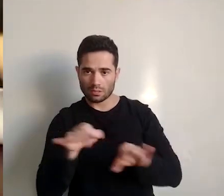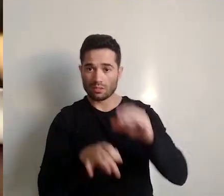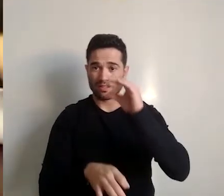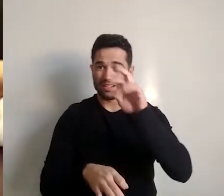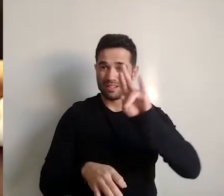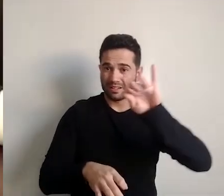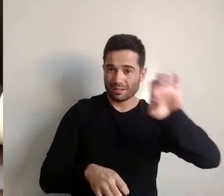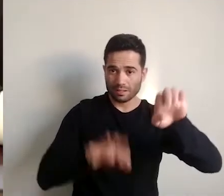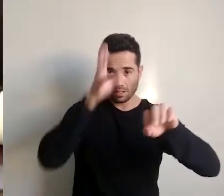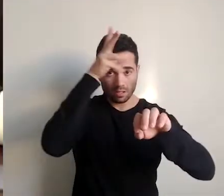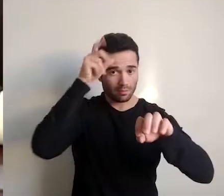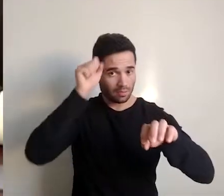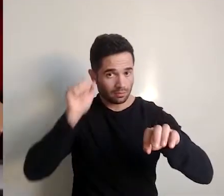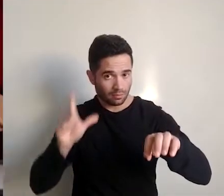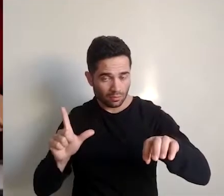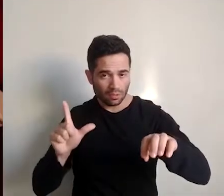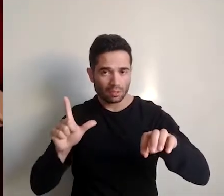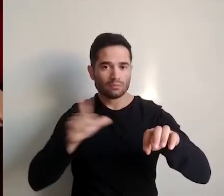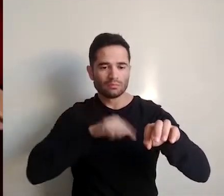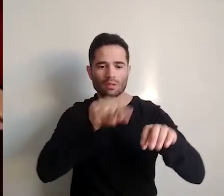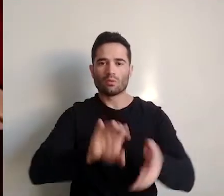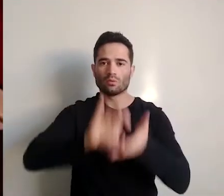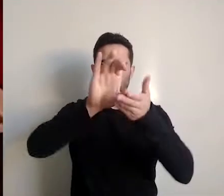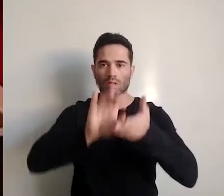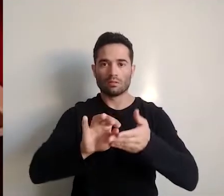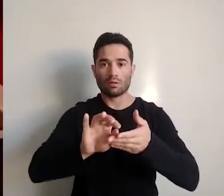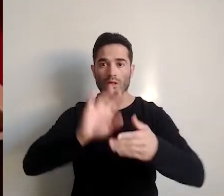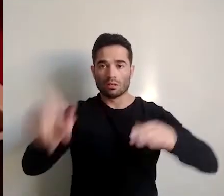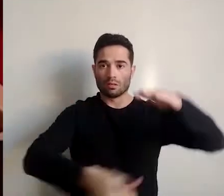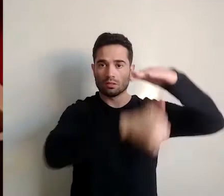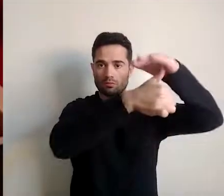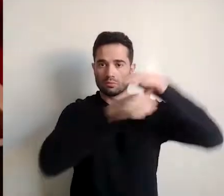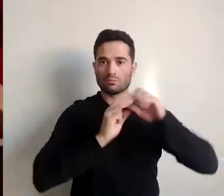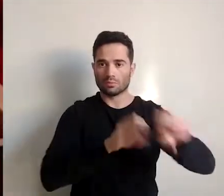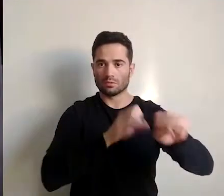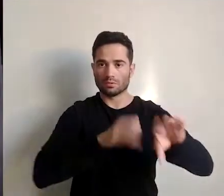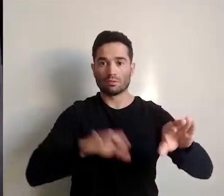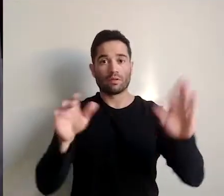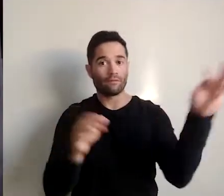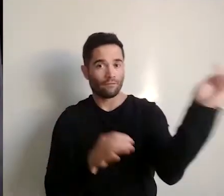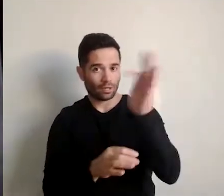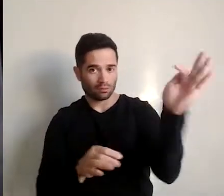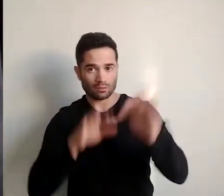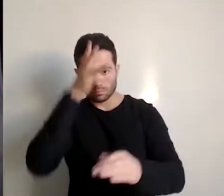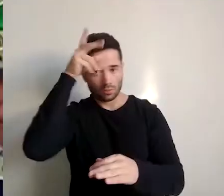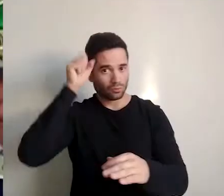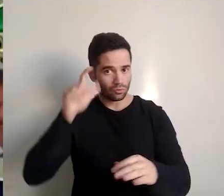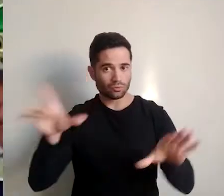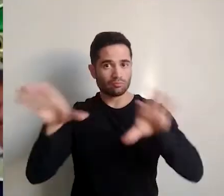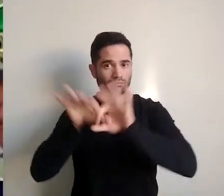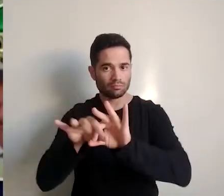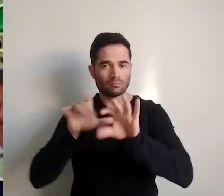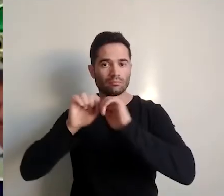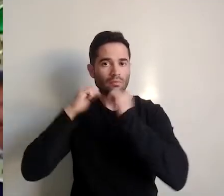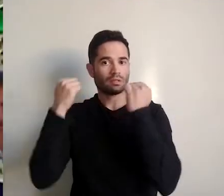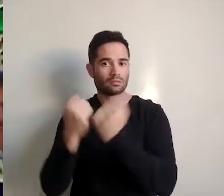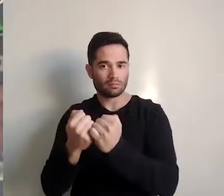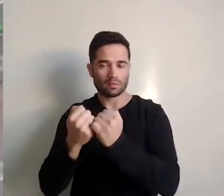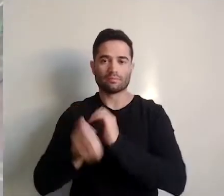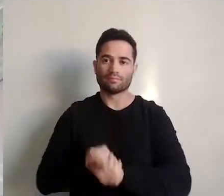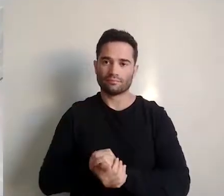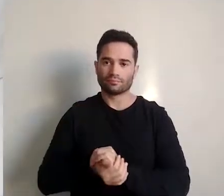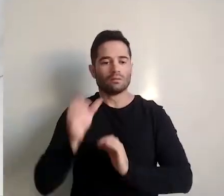das Instituições de Ensino Superior de Mato Grosso do Sul, em parceria com a Assembleia, foi concedida a comenda Pedro